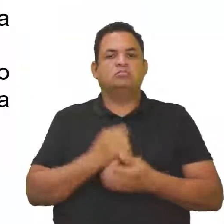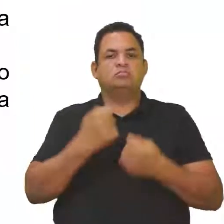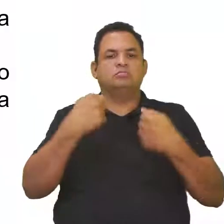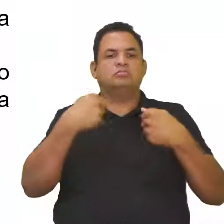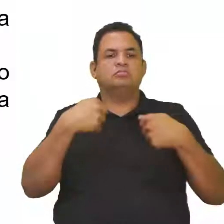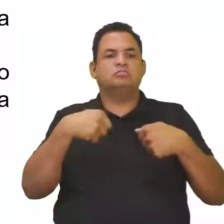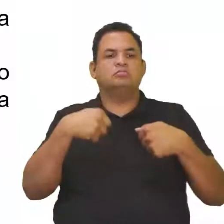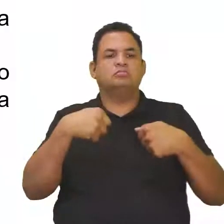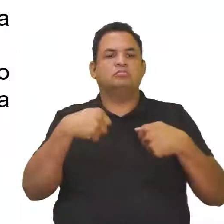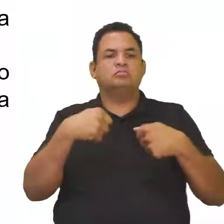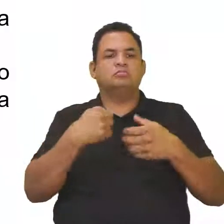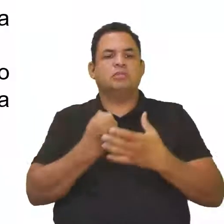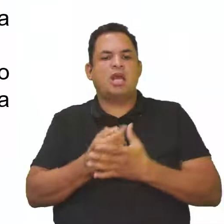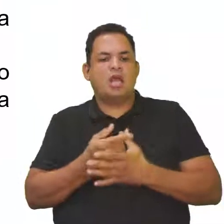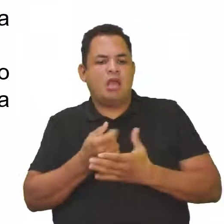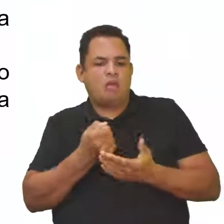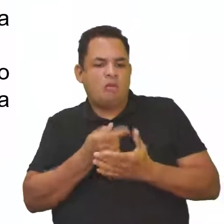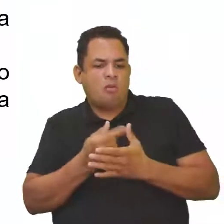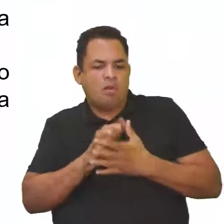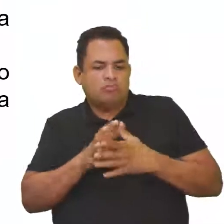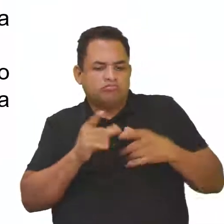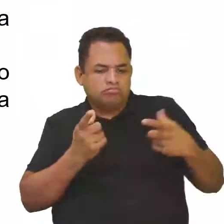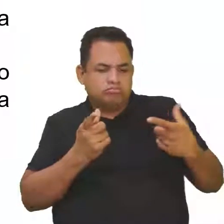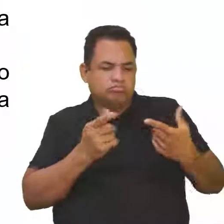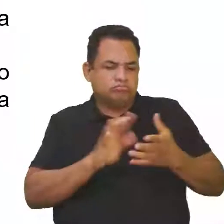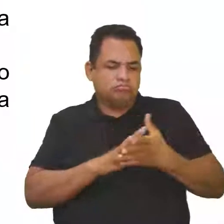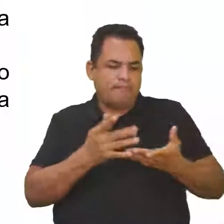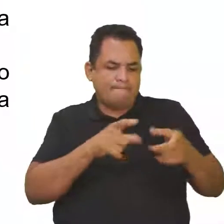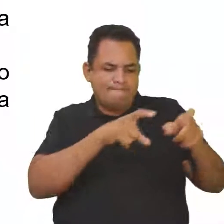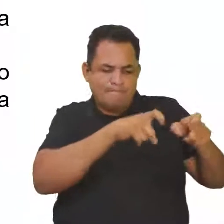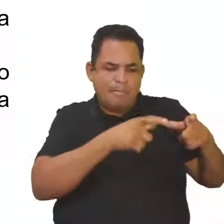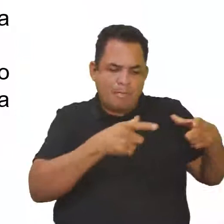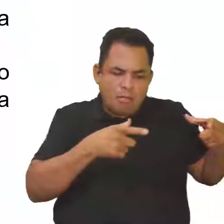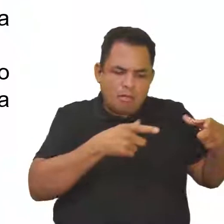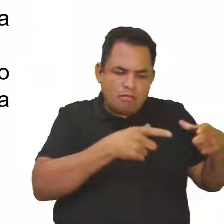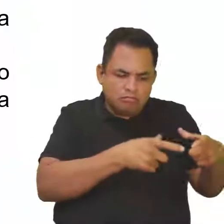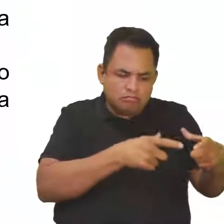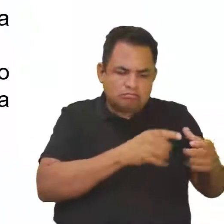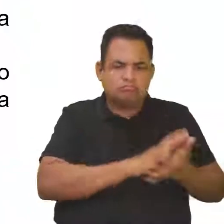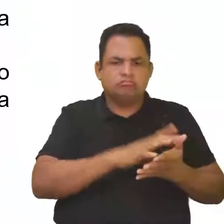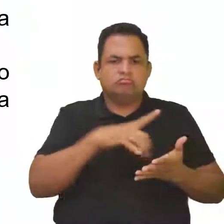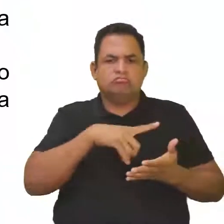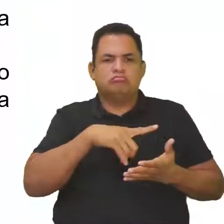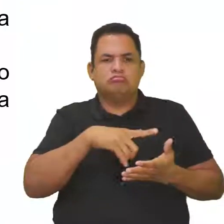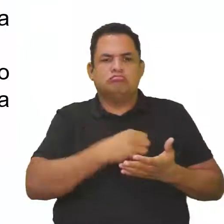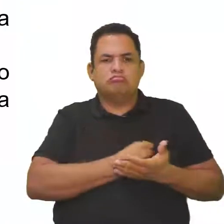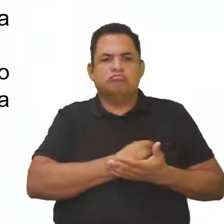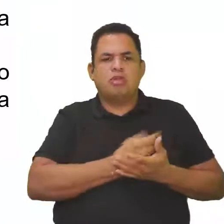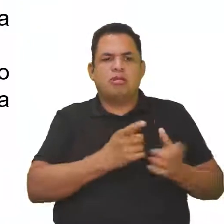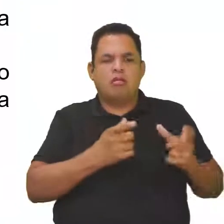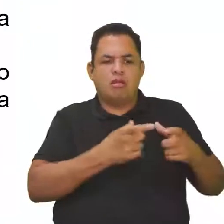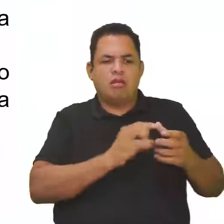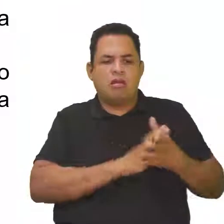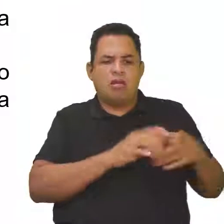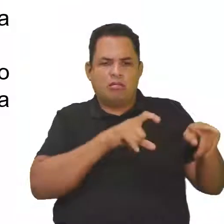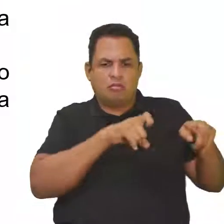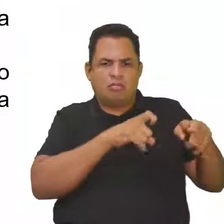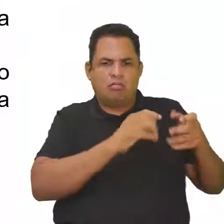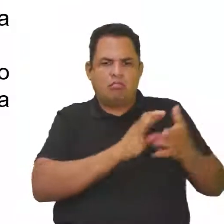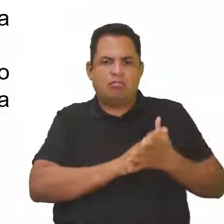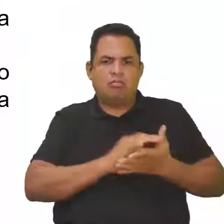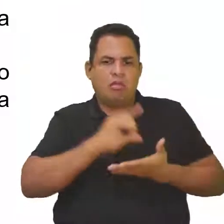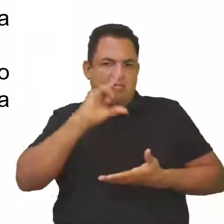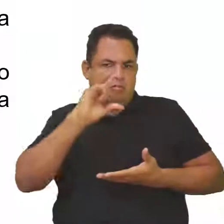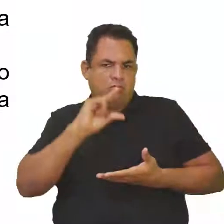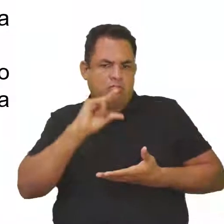poder fazer compras de pequenos produtores que estão prejuízo, fazendo com que eu tenha uma concentração de terras. E aquele pequeno